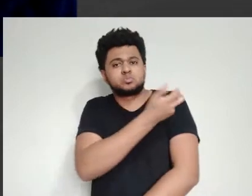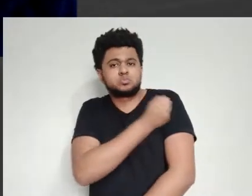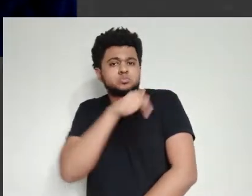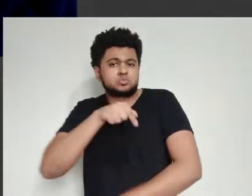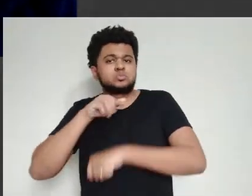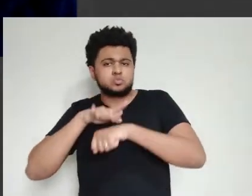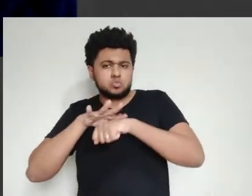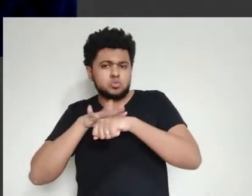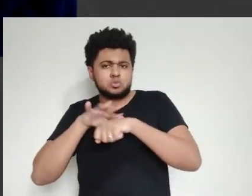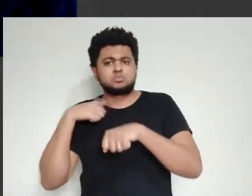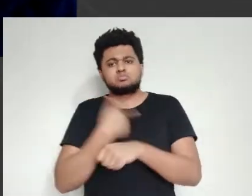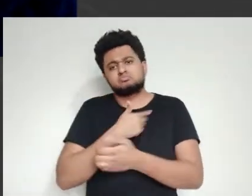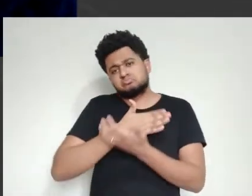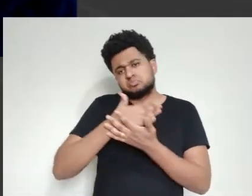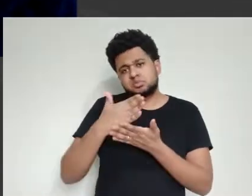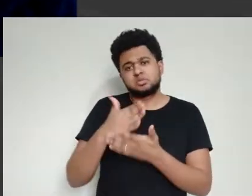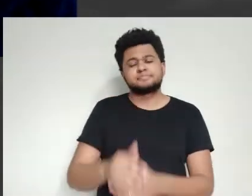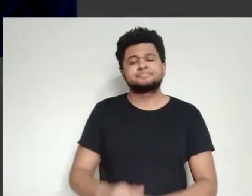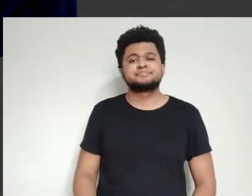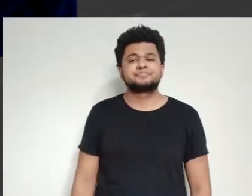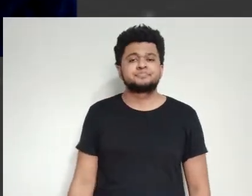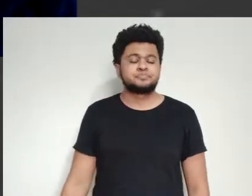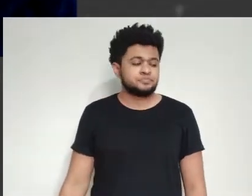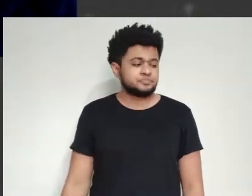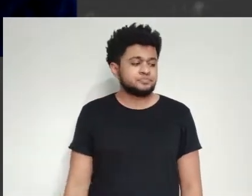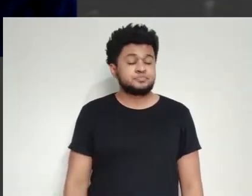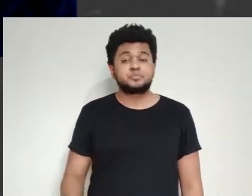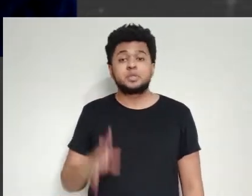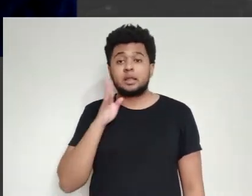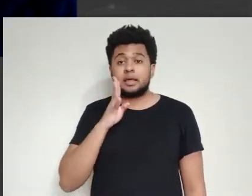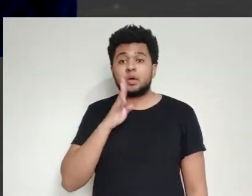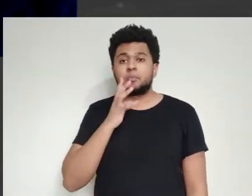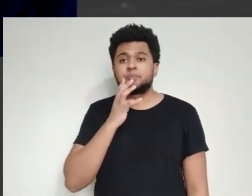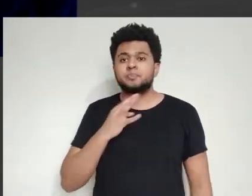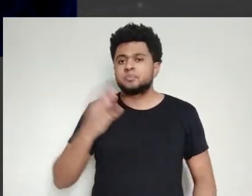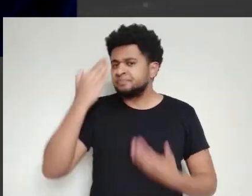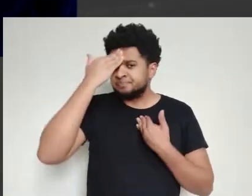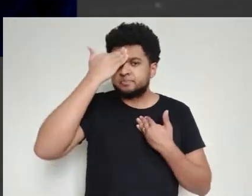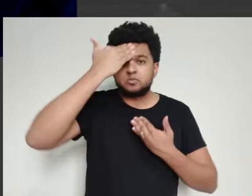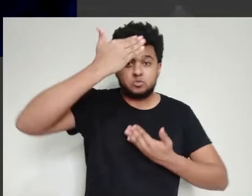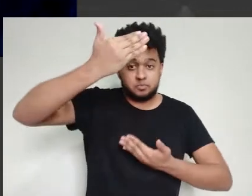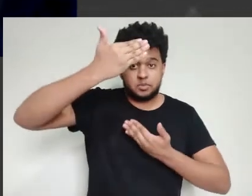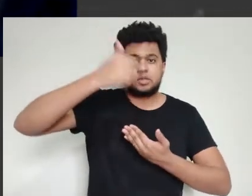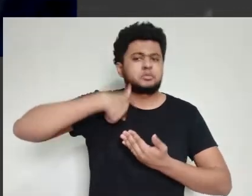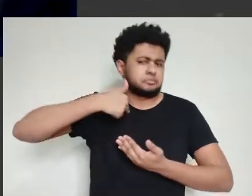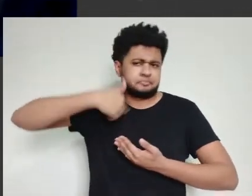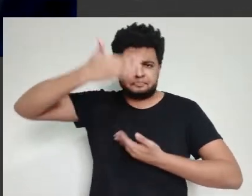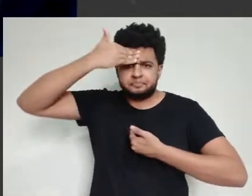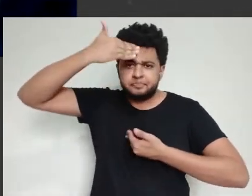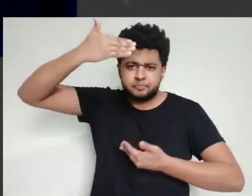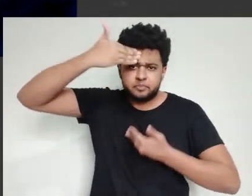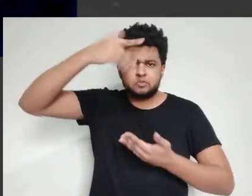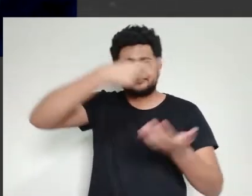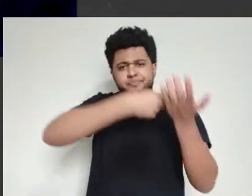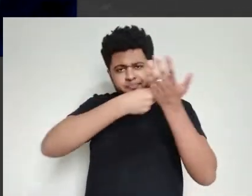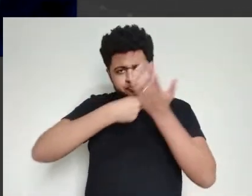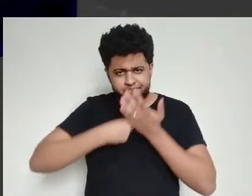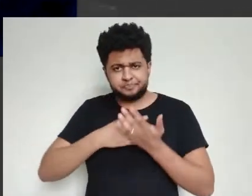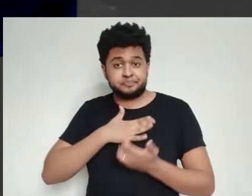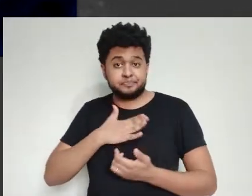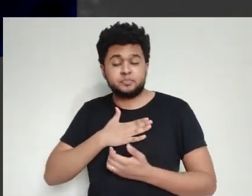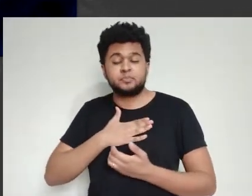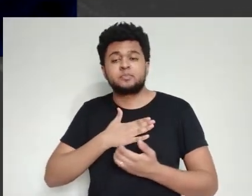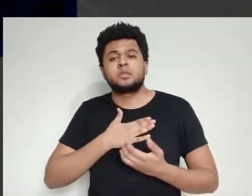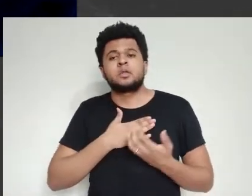um panorama do que a gente pode esperar em termos de vacina para essa doença, para a gente começar? Legal, Maria.